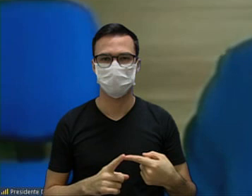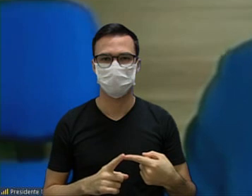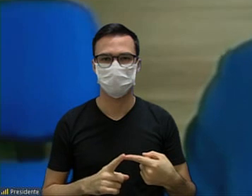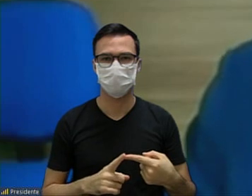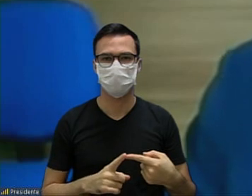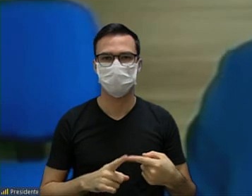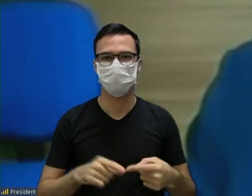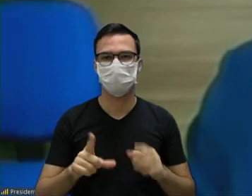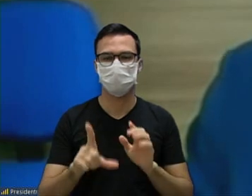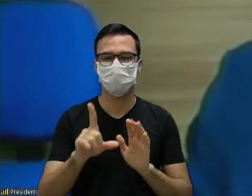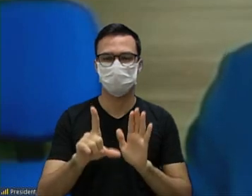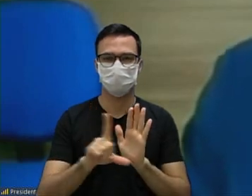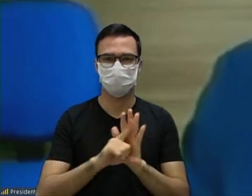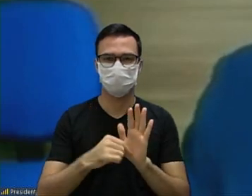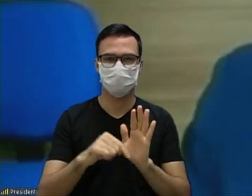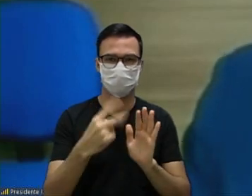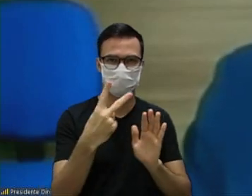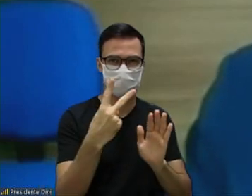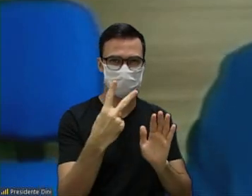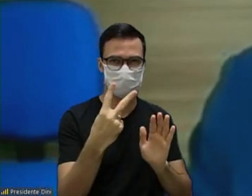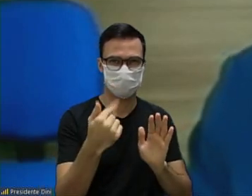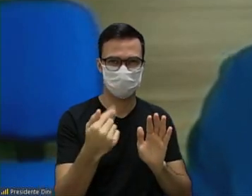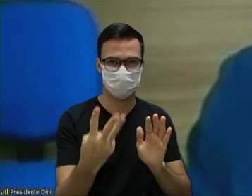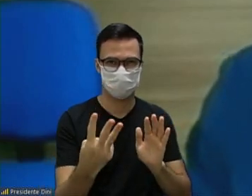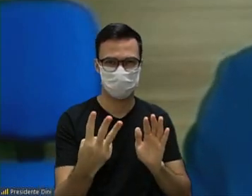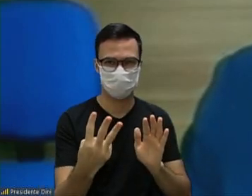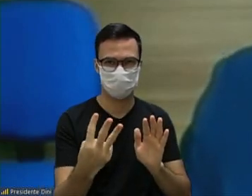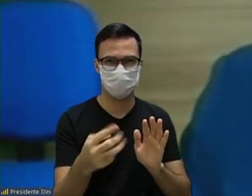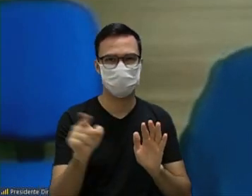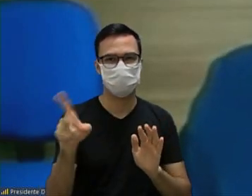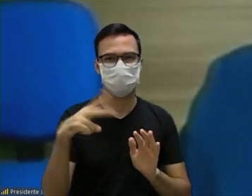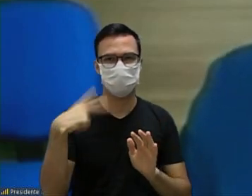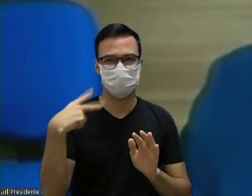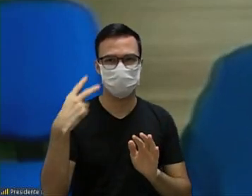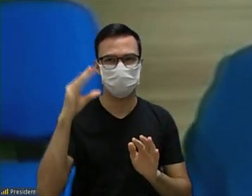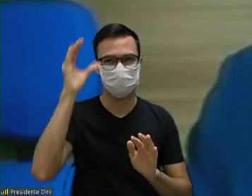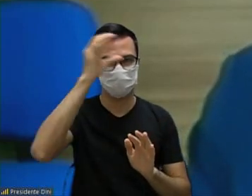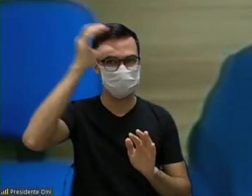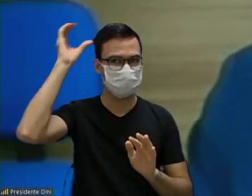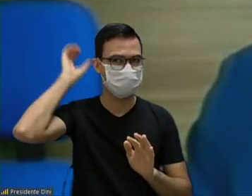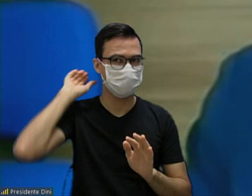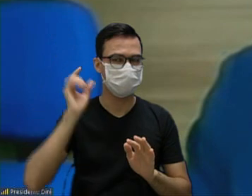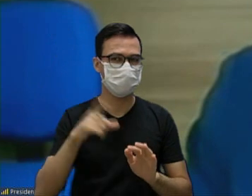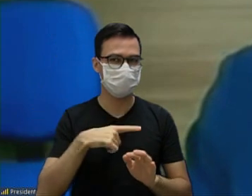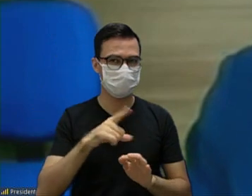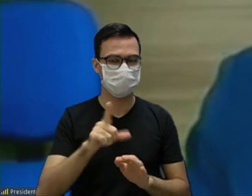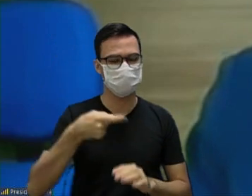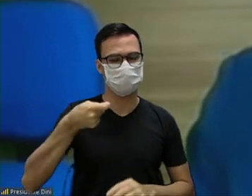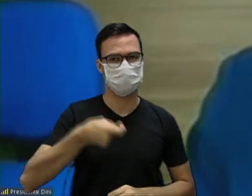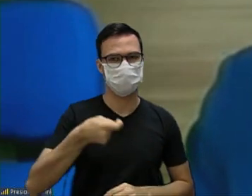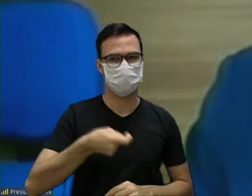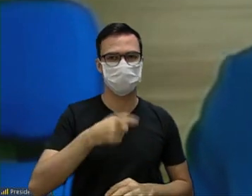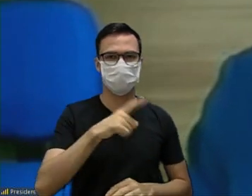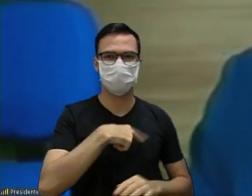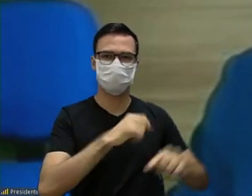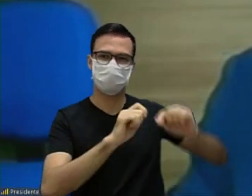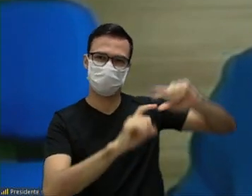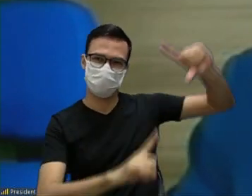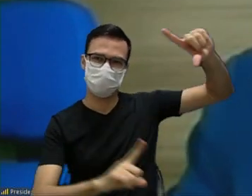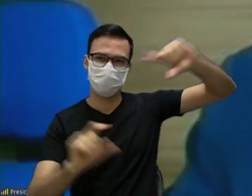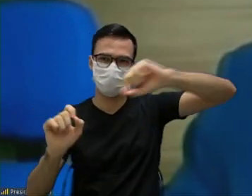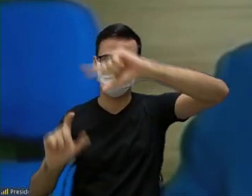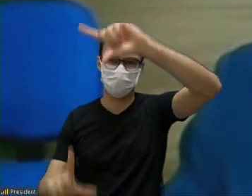projeto de lei 273-2019 da vereadora Cíntia de Almeida dispõe sobre a burocratação da fixação de placas e